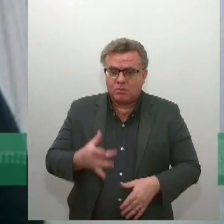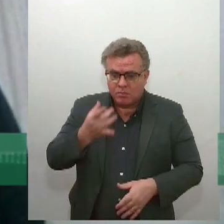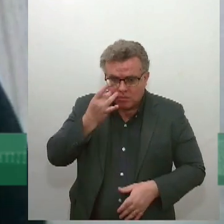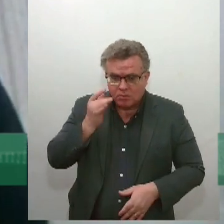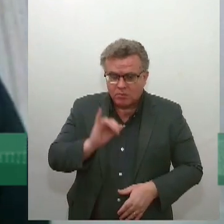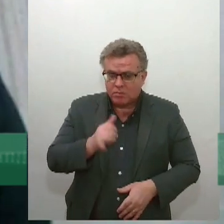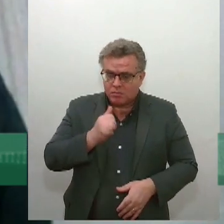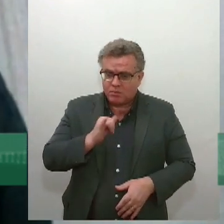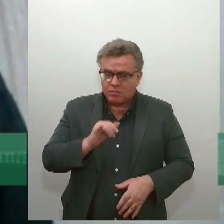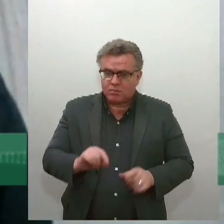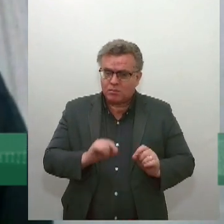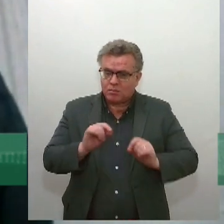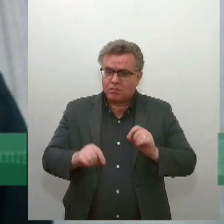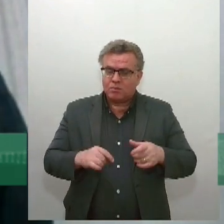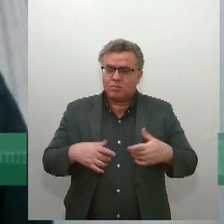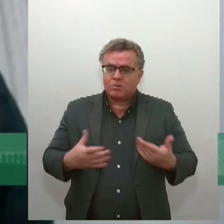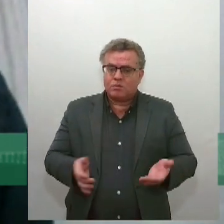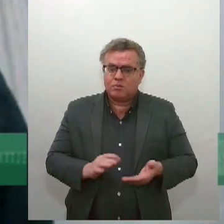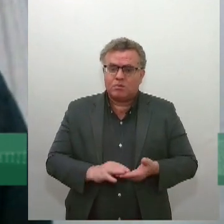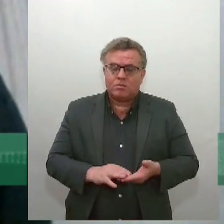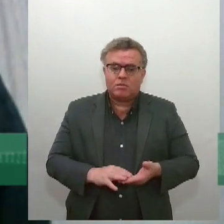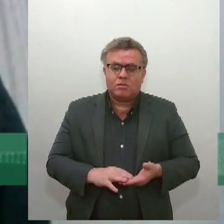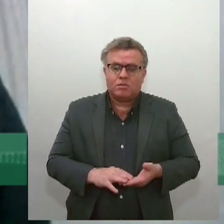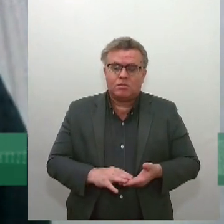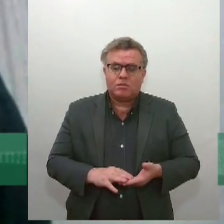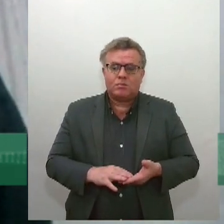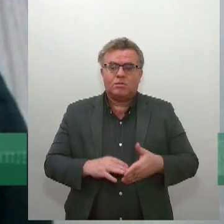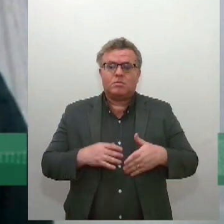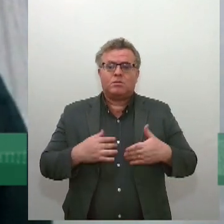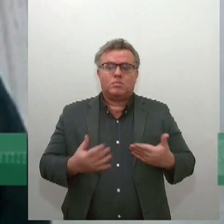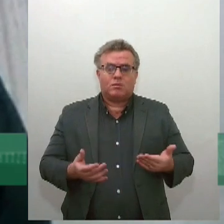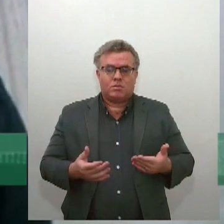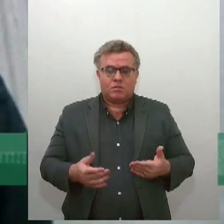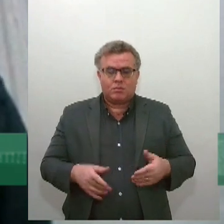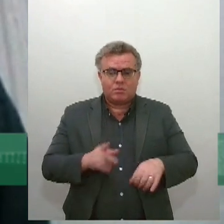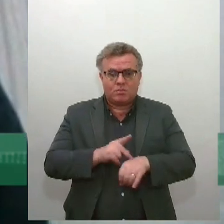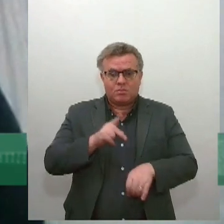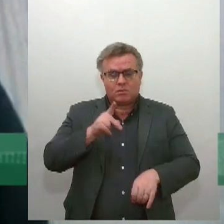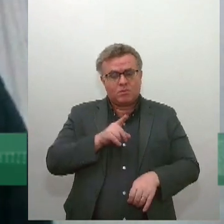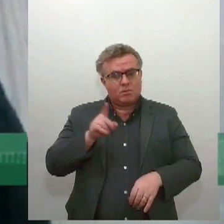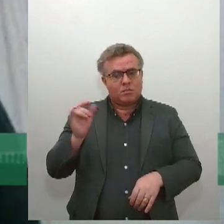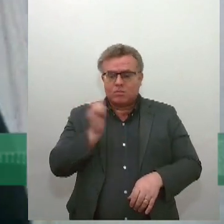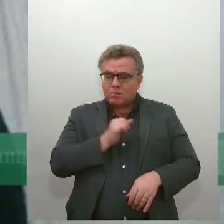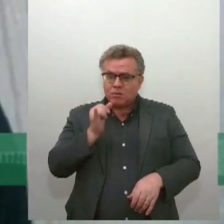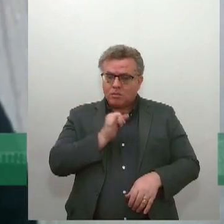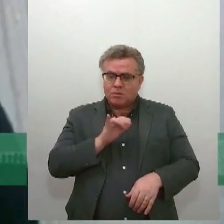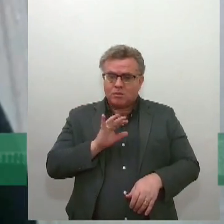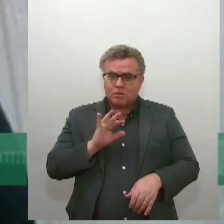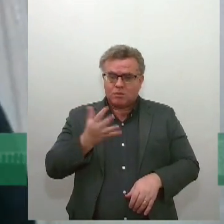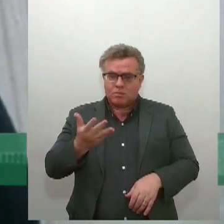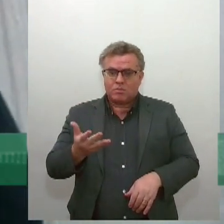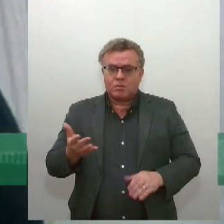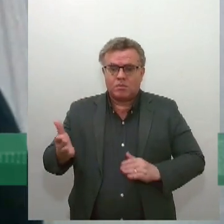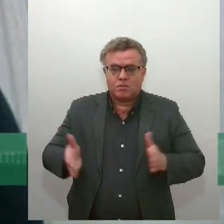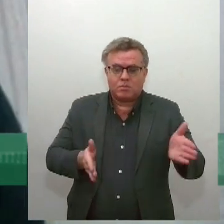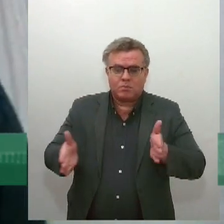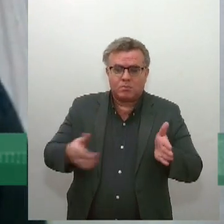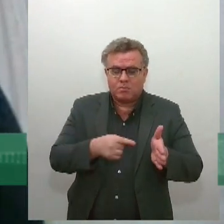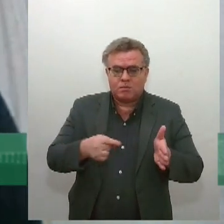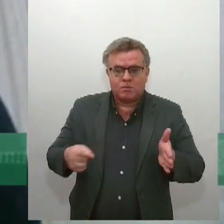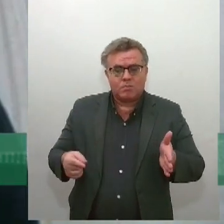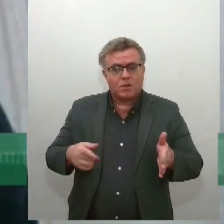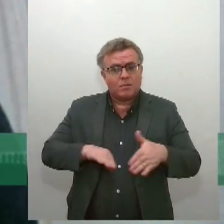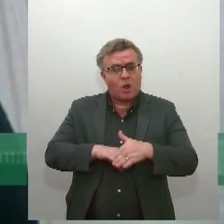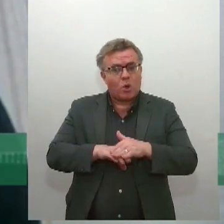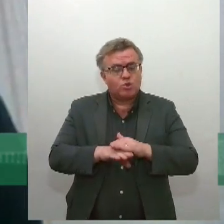certo? Pode não. Eu fiz meu pós-doutorado na Itália e tive um pedido de me ambientar para poder